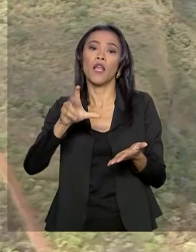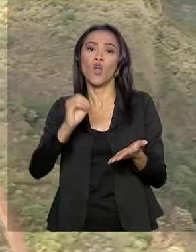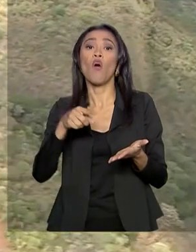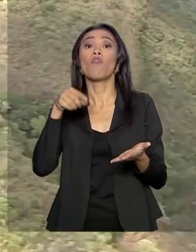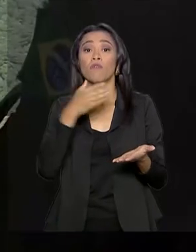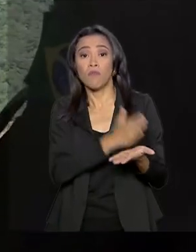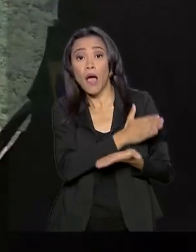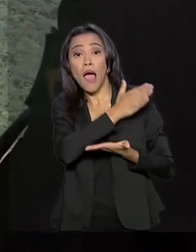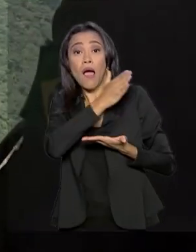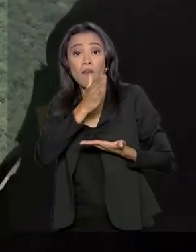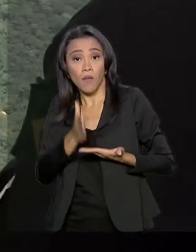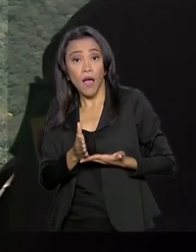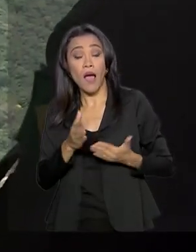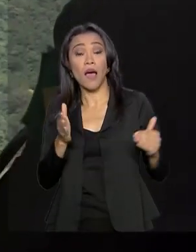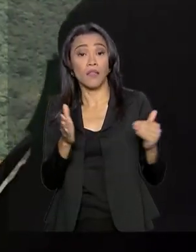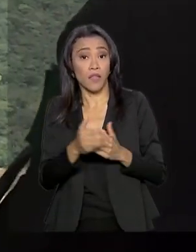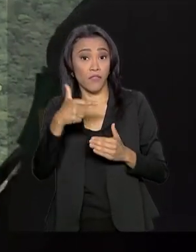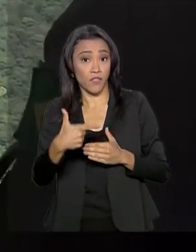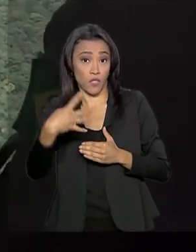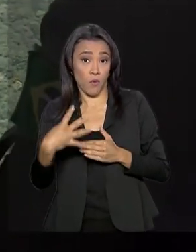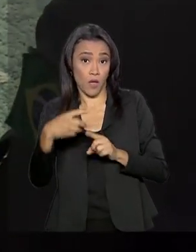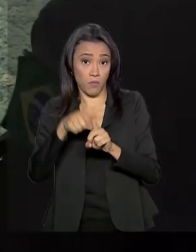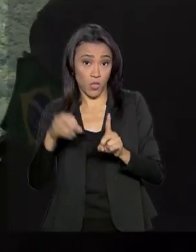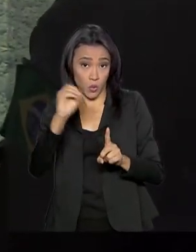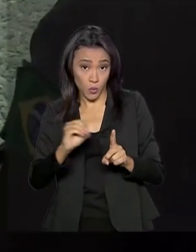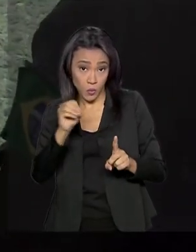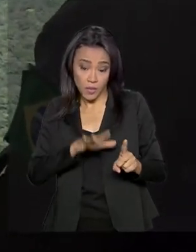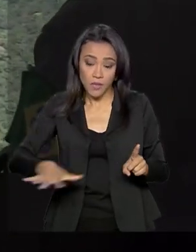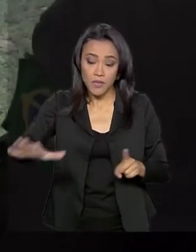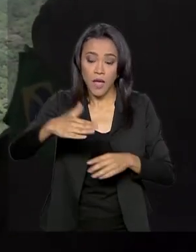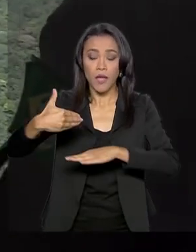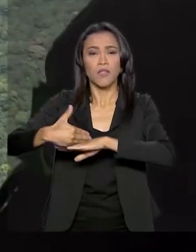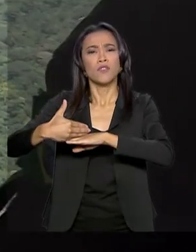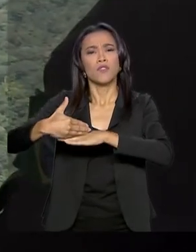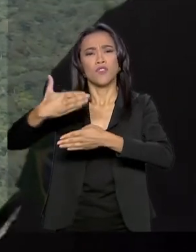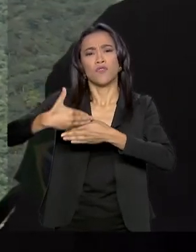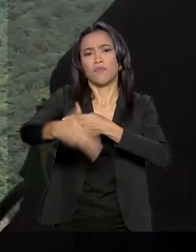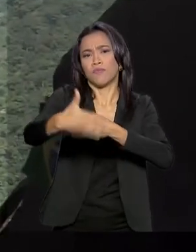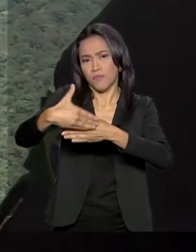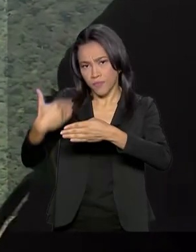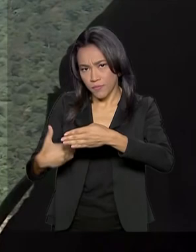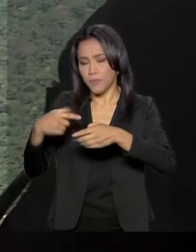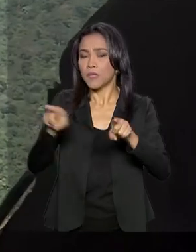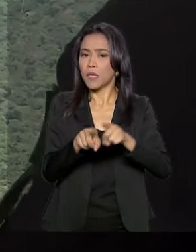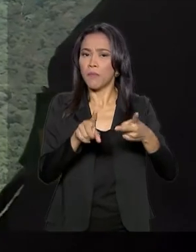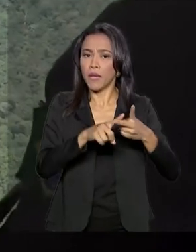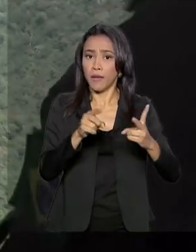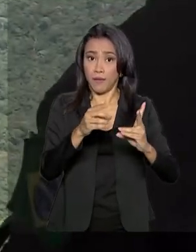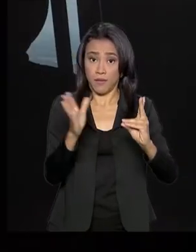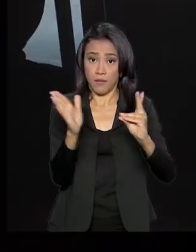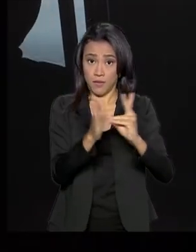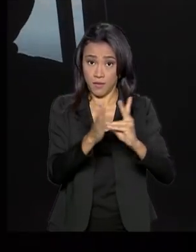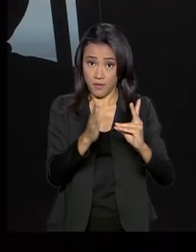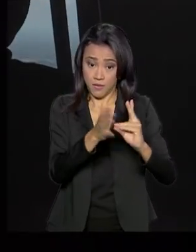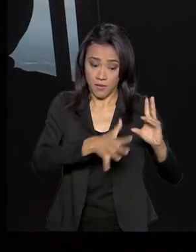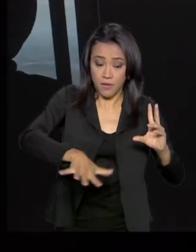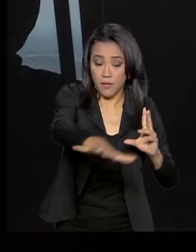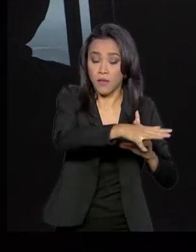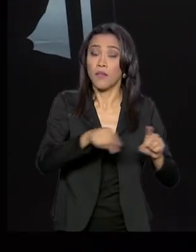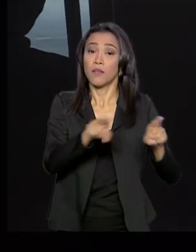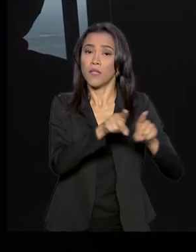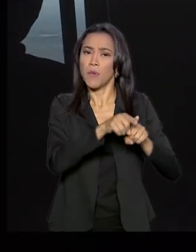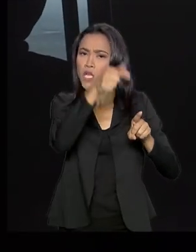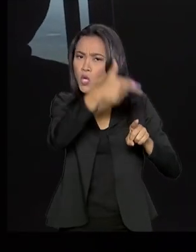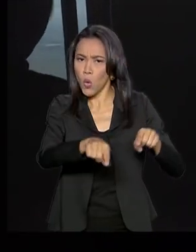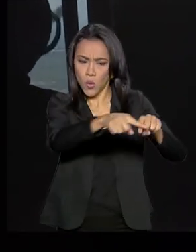de outubro nas áreas de fronteira, nas terras indígenas, nas unidades federais de conservação ambiental e em outras áreas